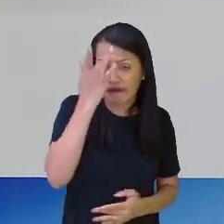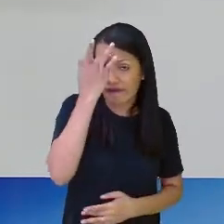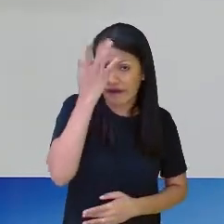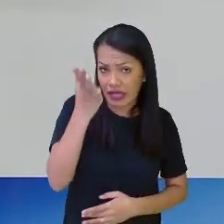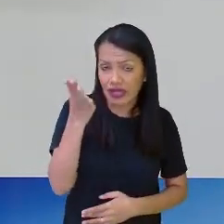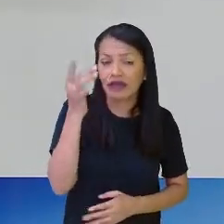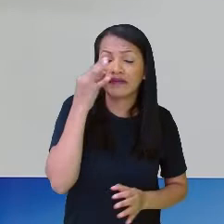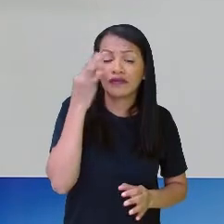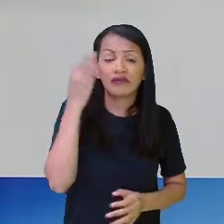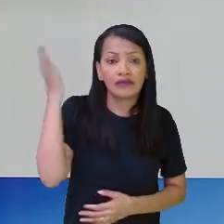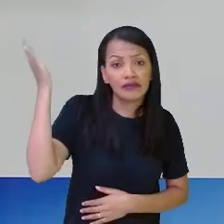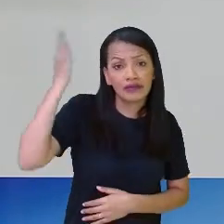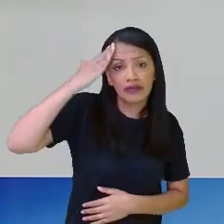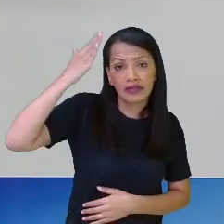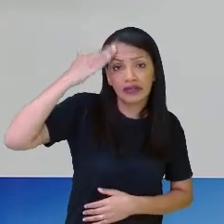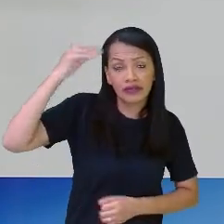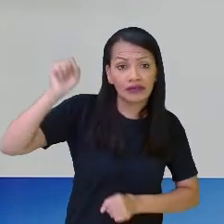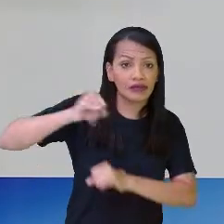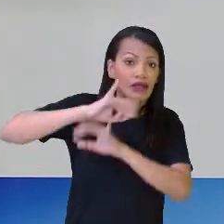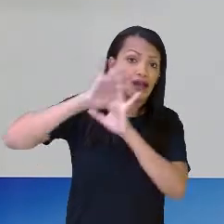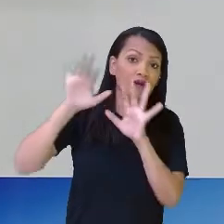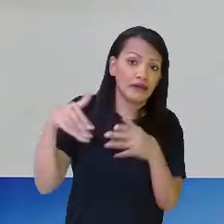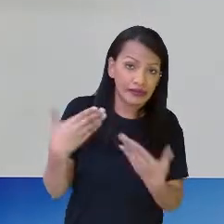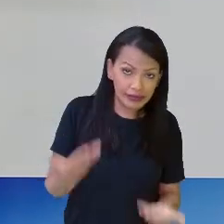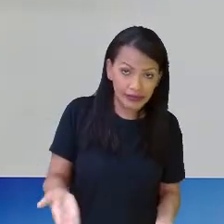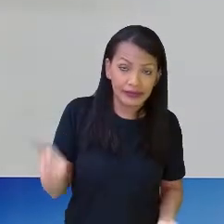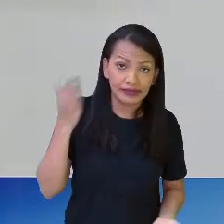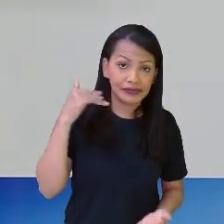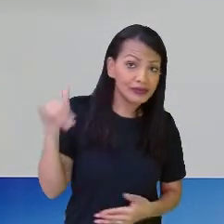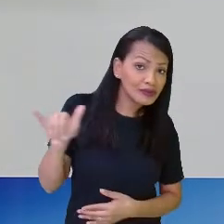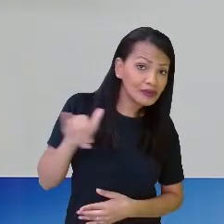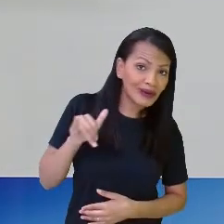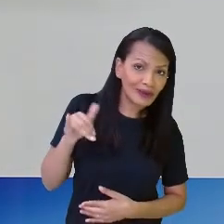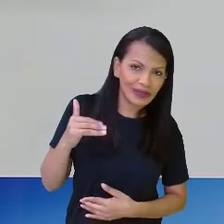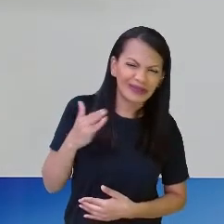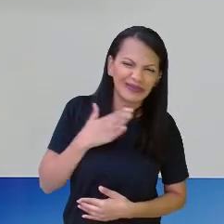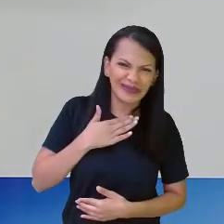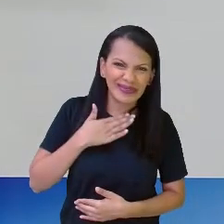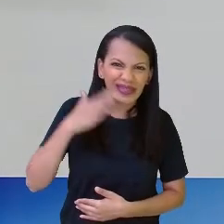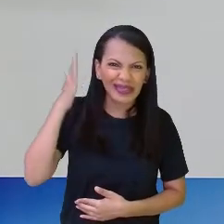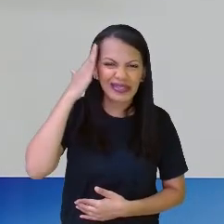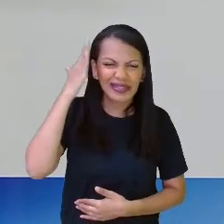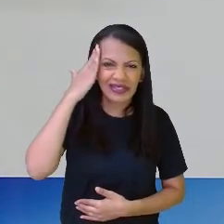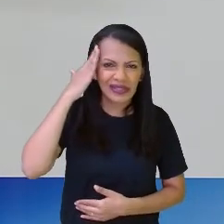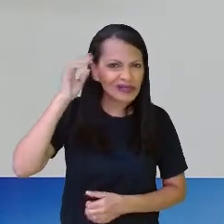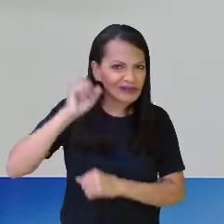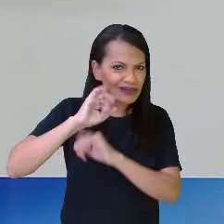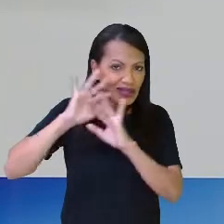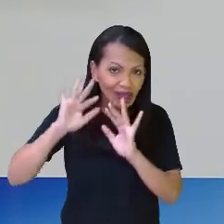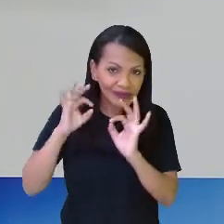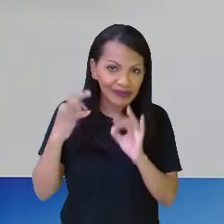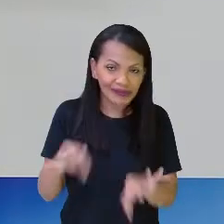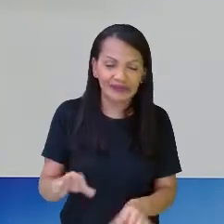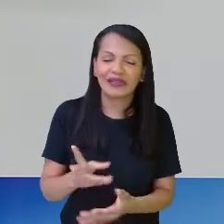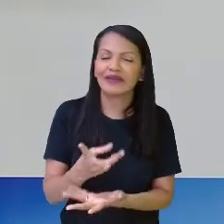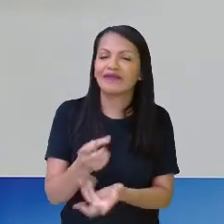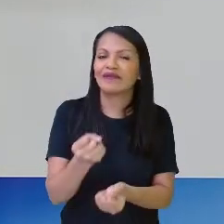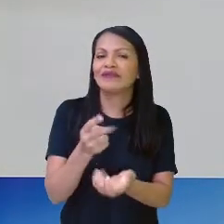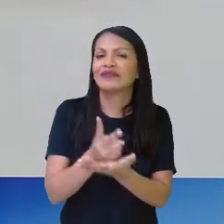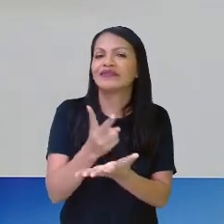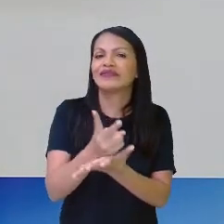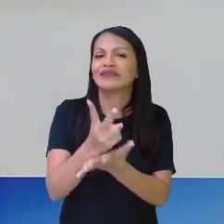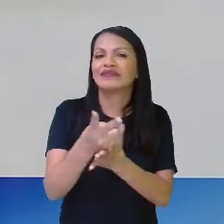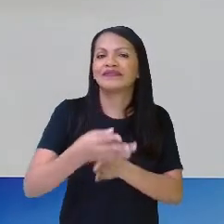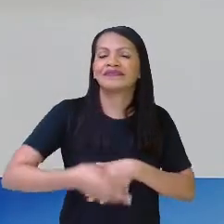a compreensão de vocês. Até aí, tudo tranquilo? É? Vamos lá? Continuando.